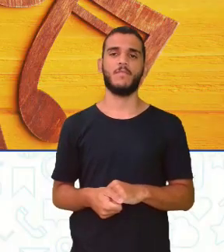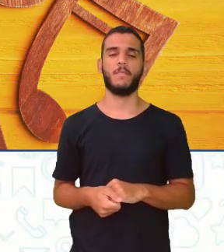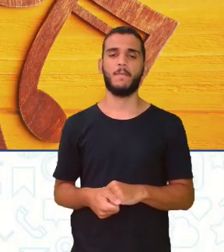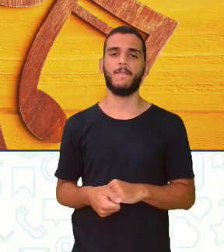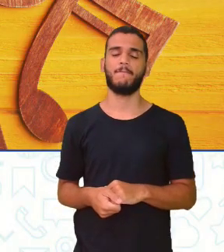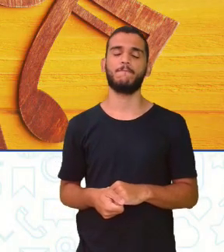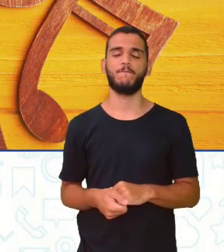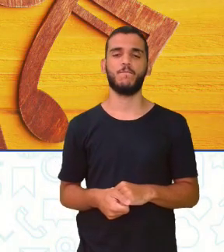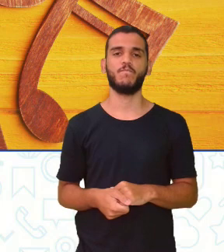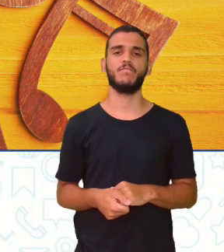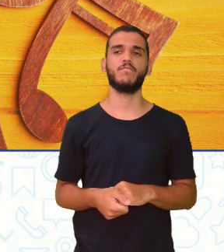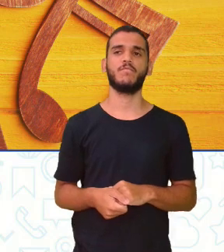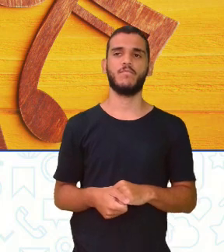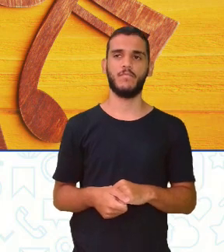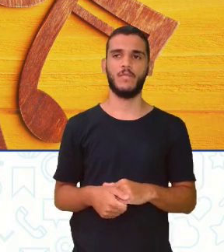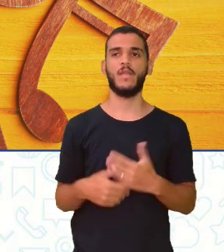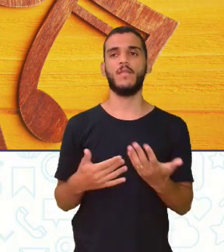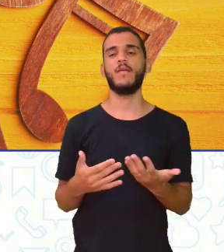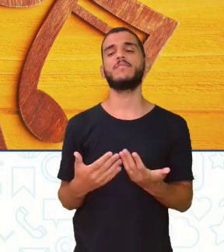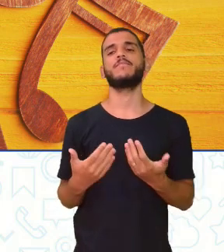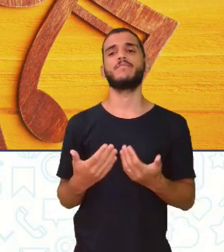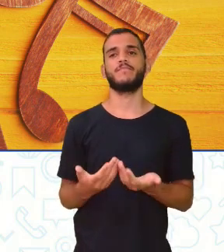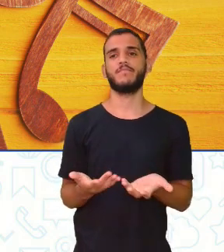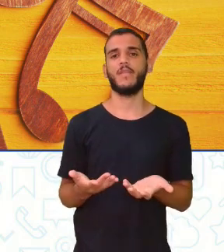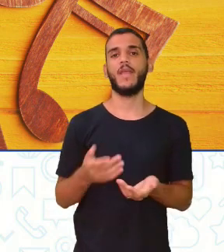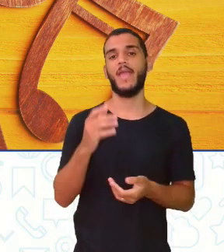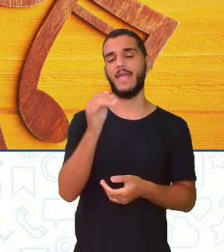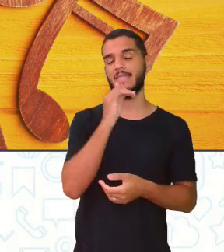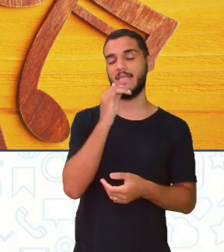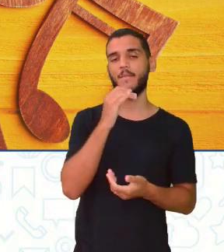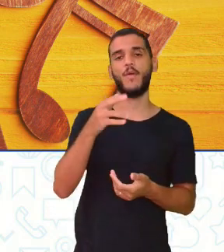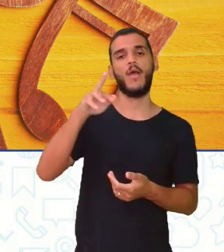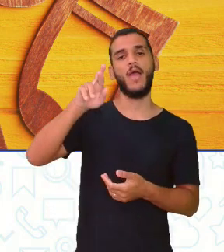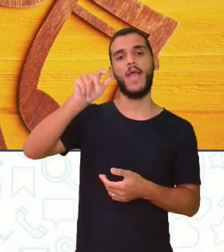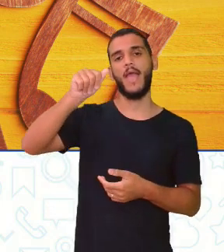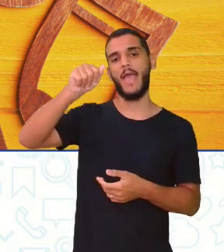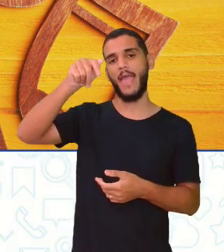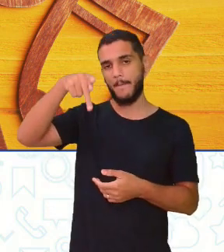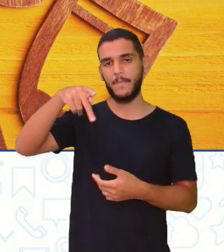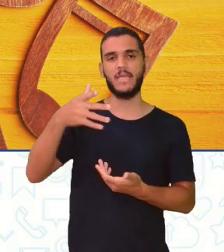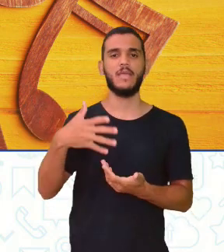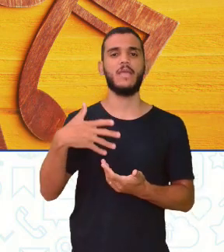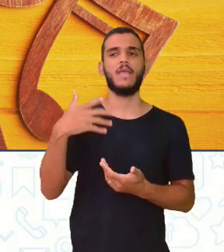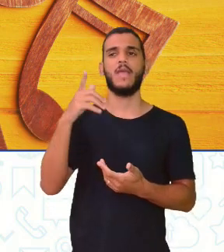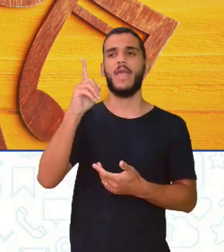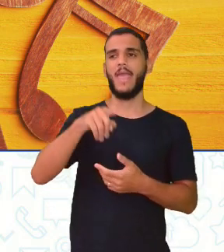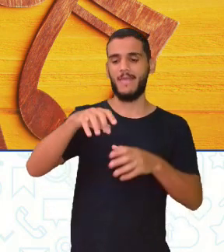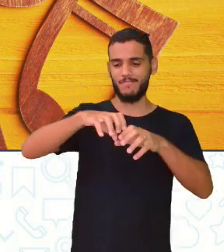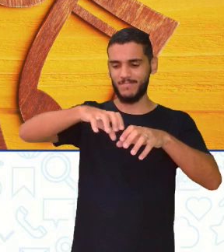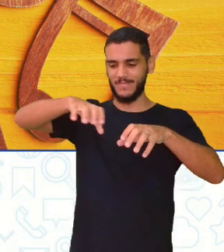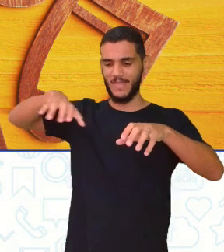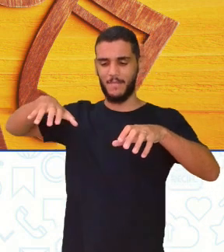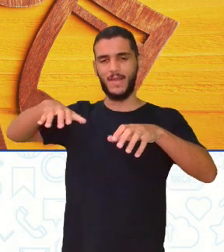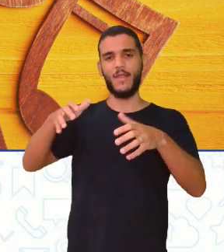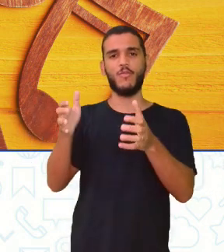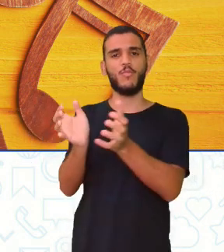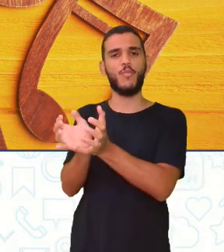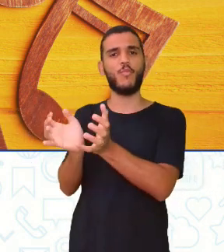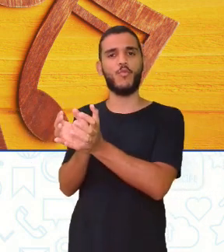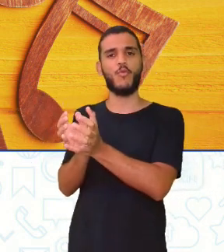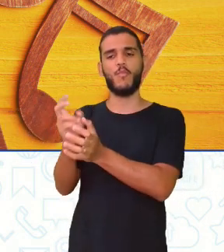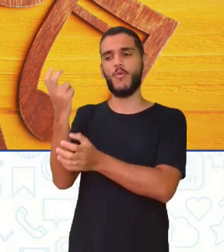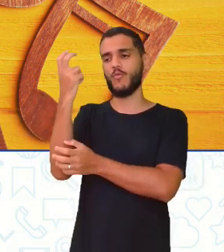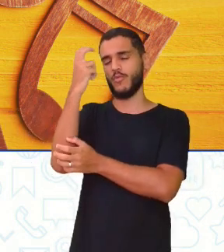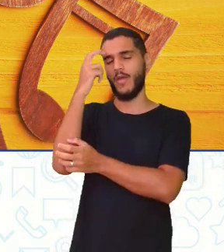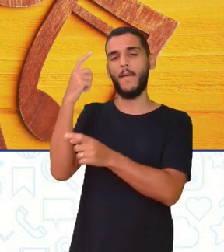Isso fica evidente, por exemplo, na música. O rap, por exemplo, foi segregado no cenário cultural por ser oriundo de